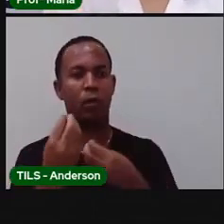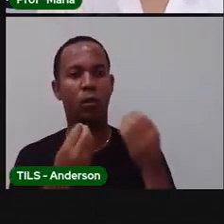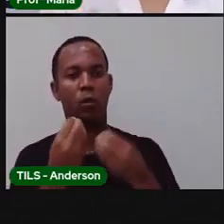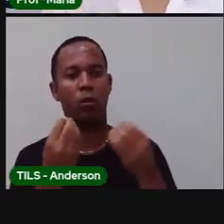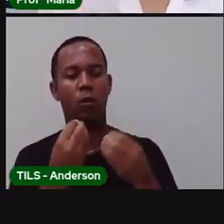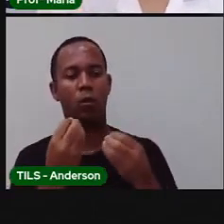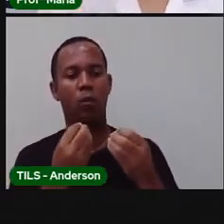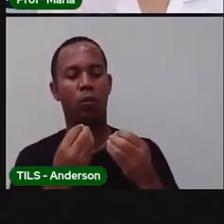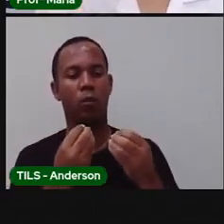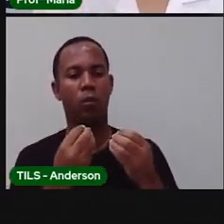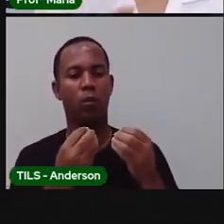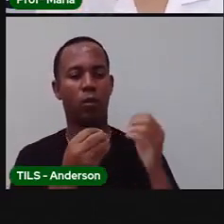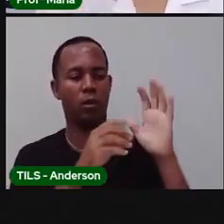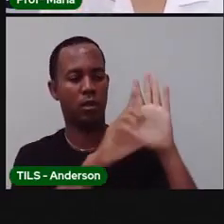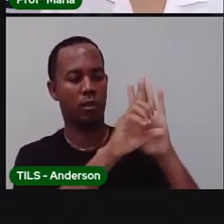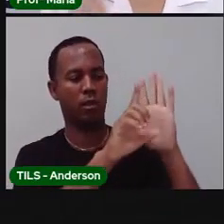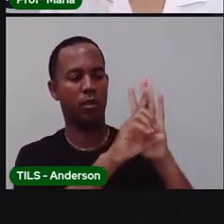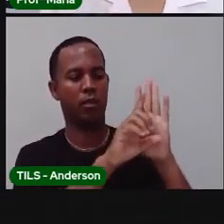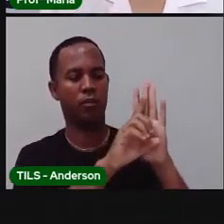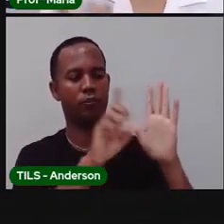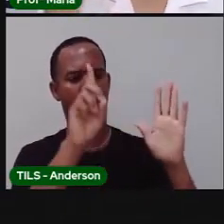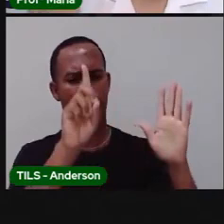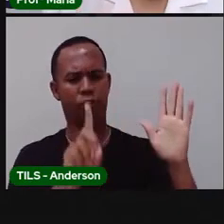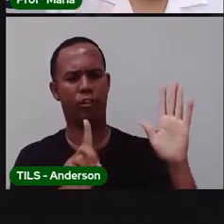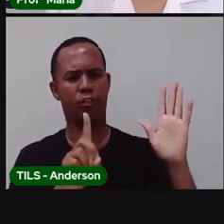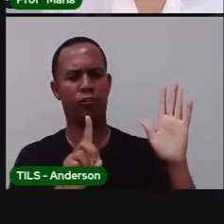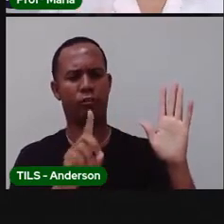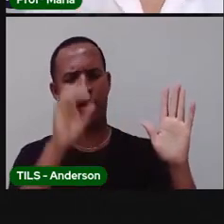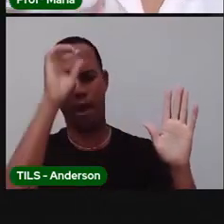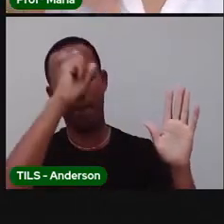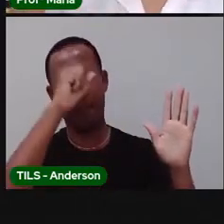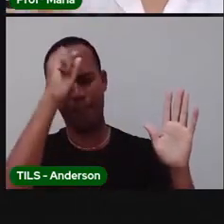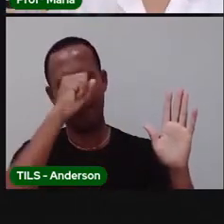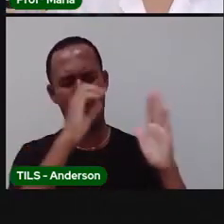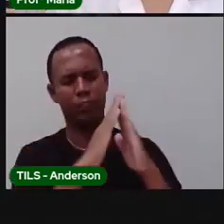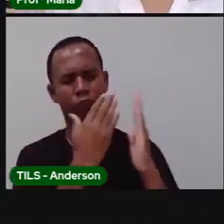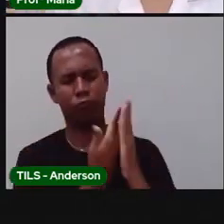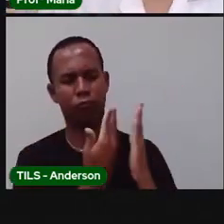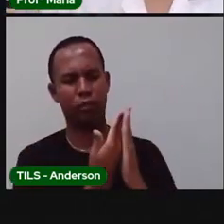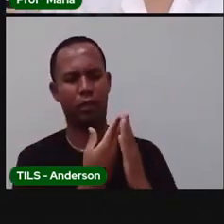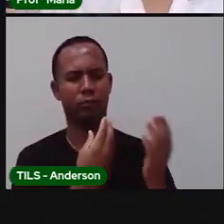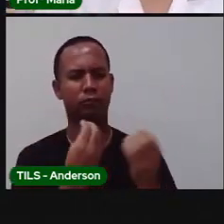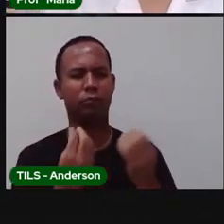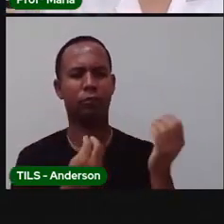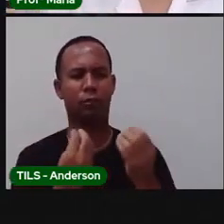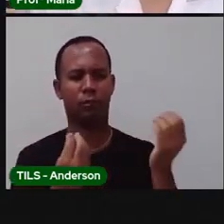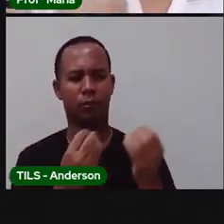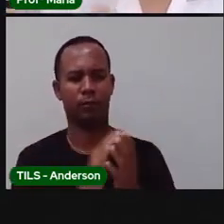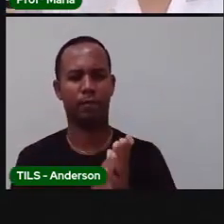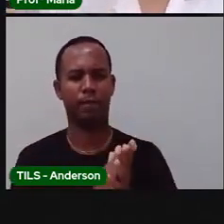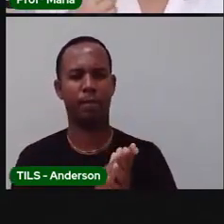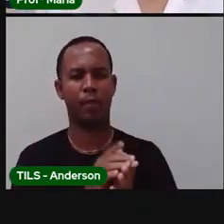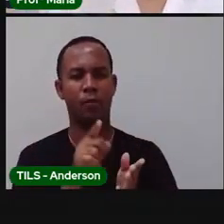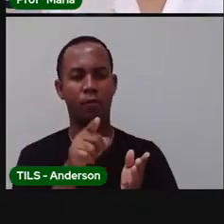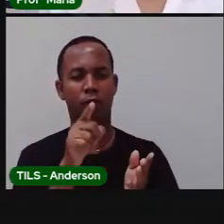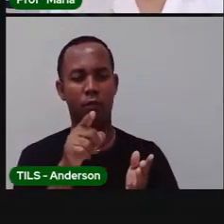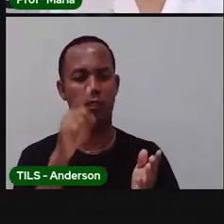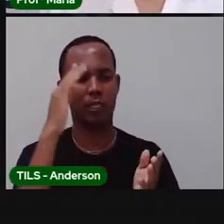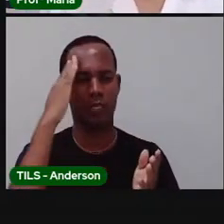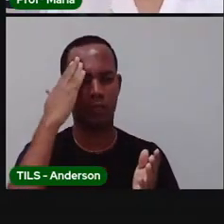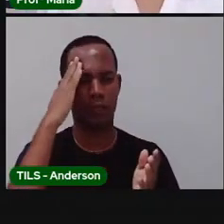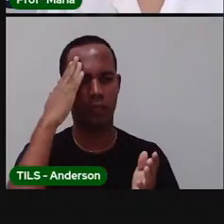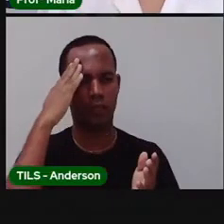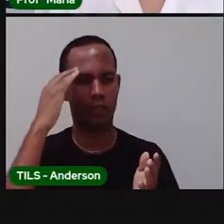vocês, que é o direito à educação. A gente já falou sobre isso, a Pro está retomando aqui, pra que vocês entendam o quanto que é